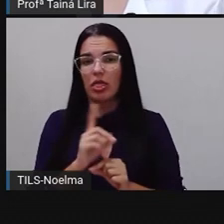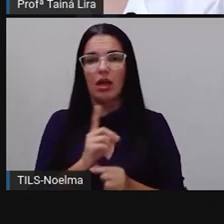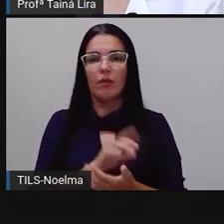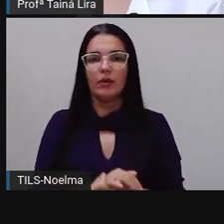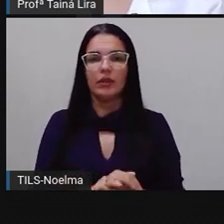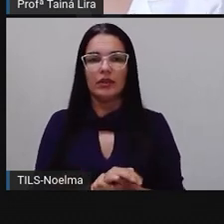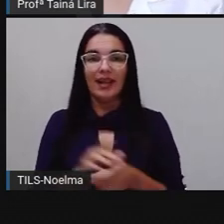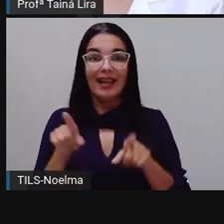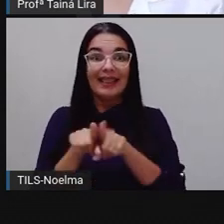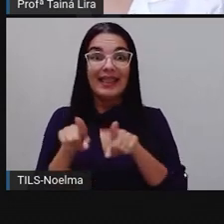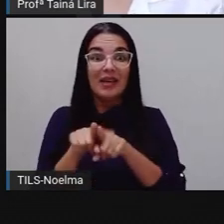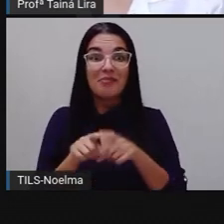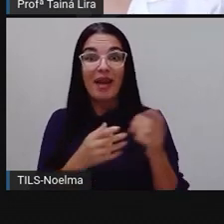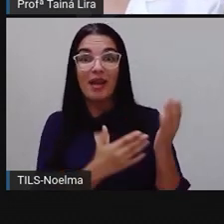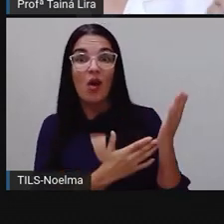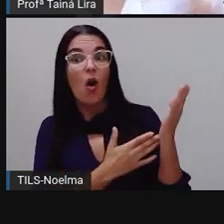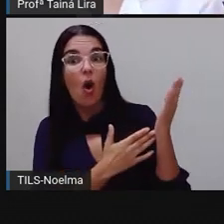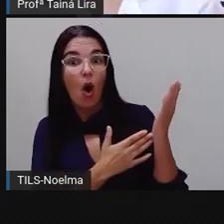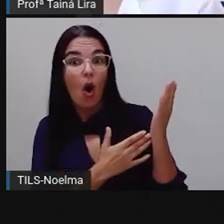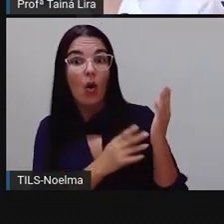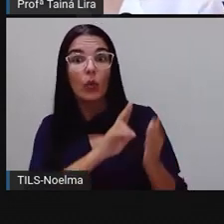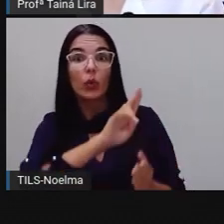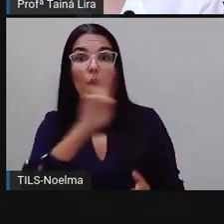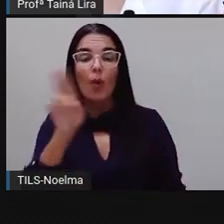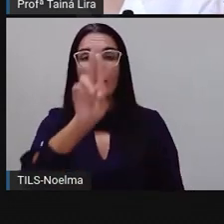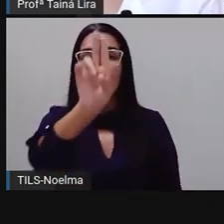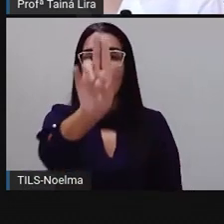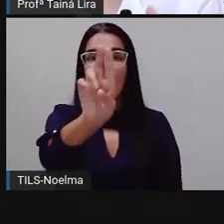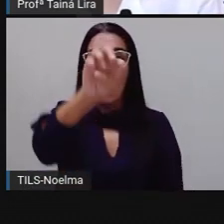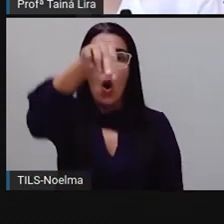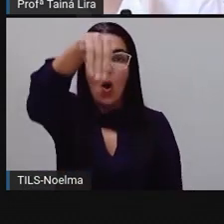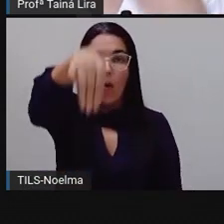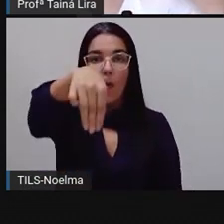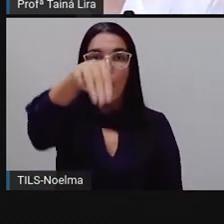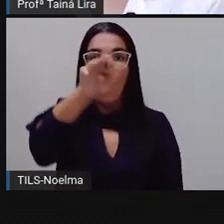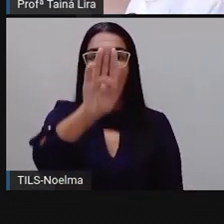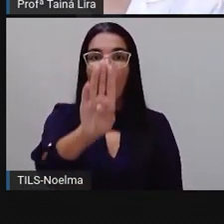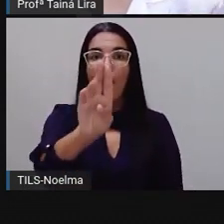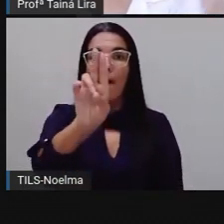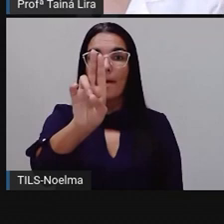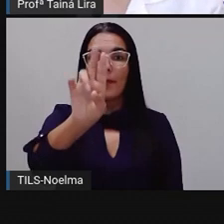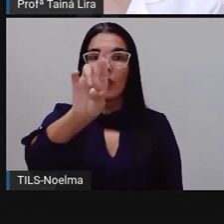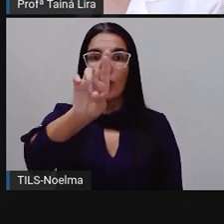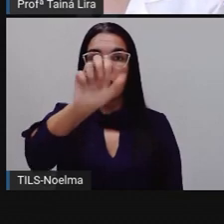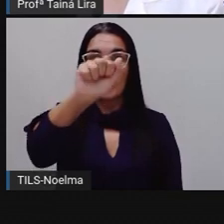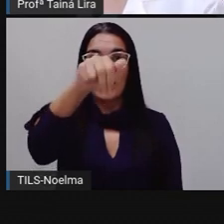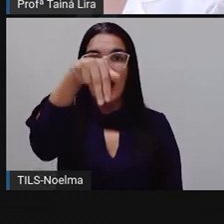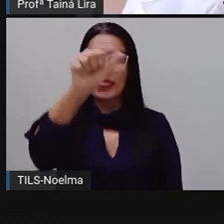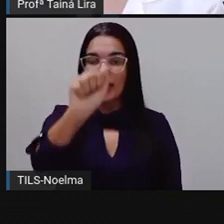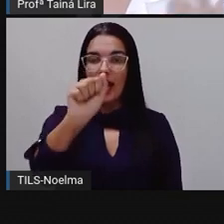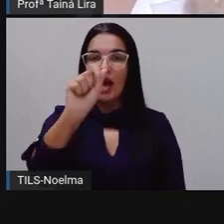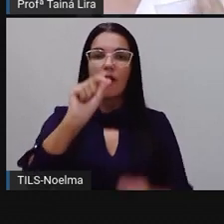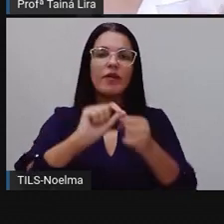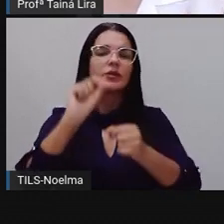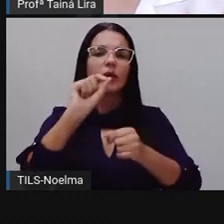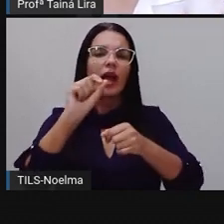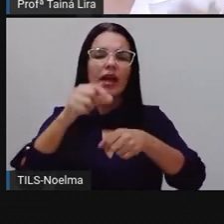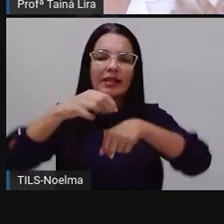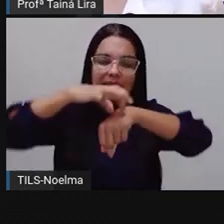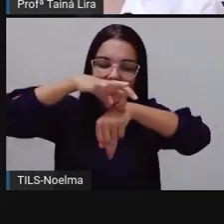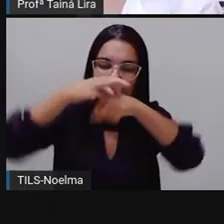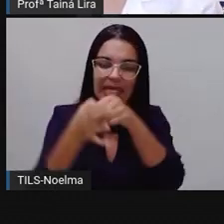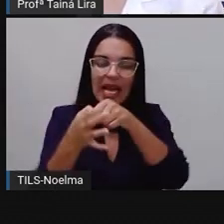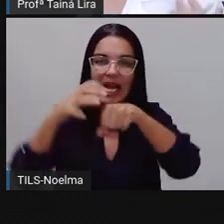Olha lá, já a umburana. Nós aproveitamos a casca da umburana, tá? O proia